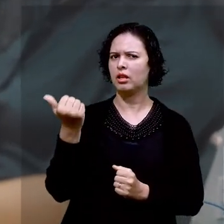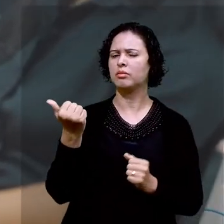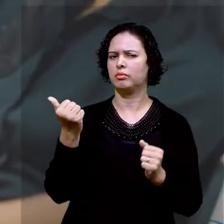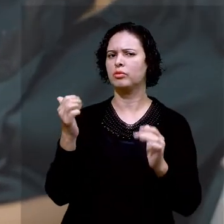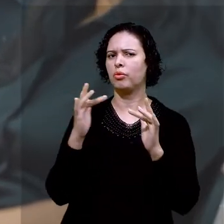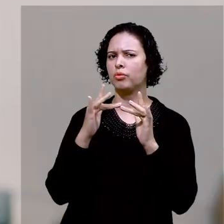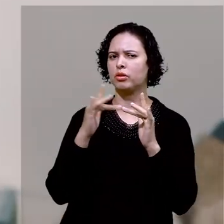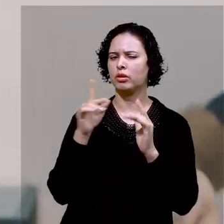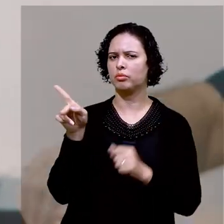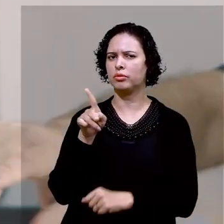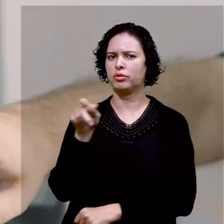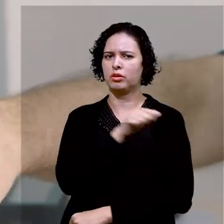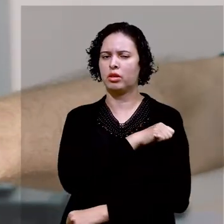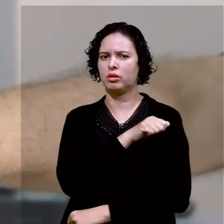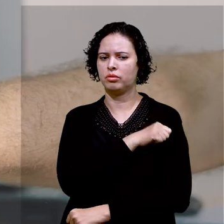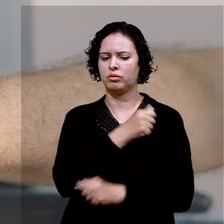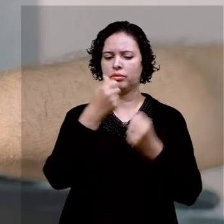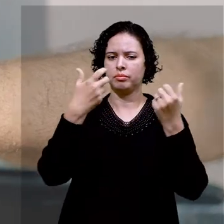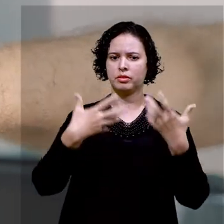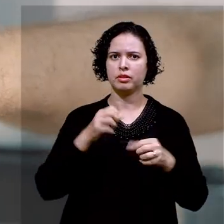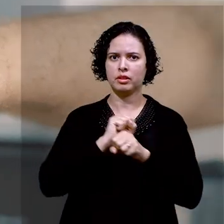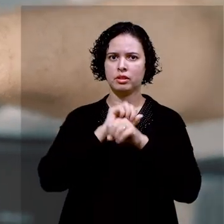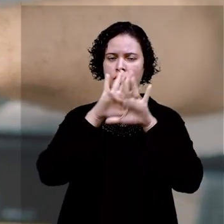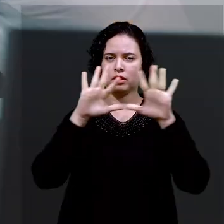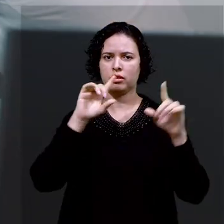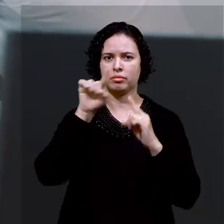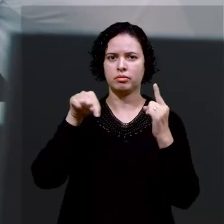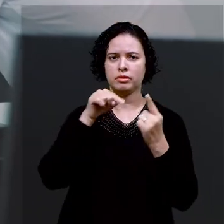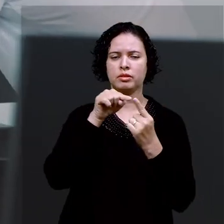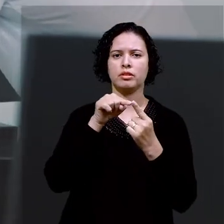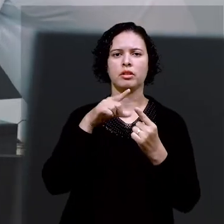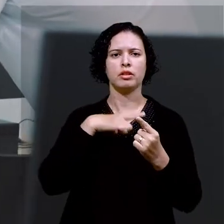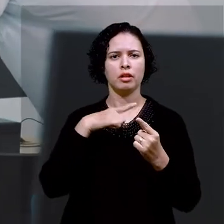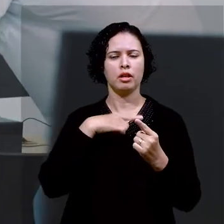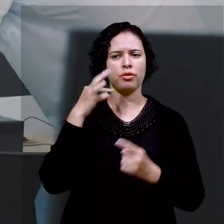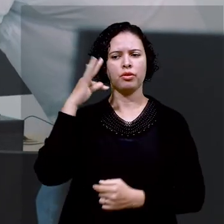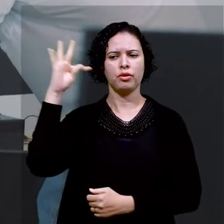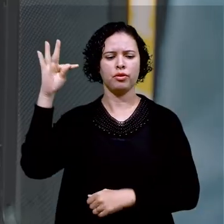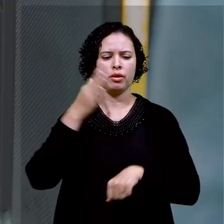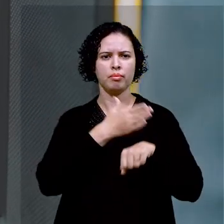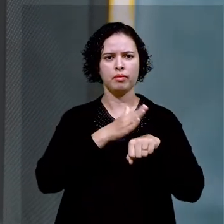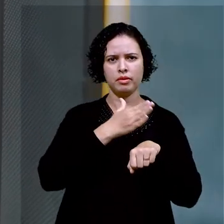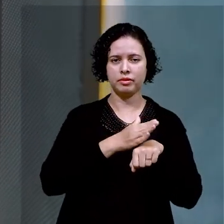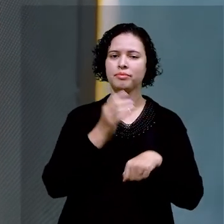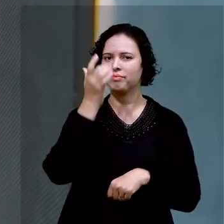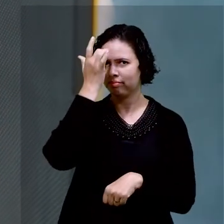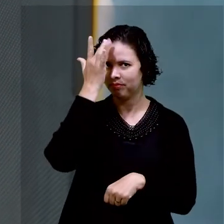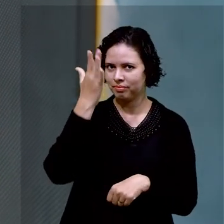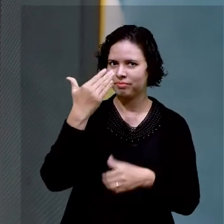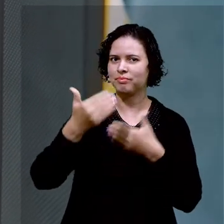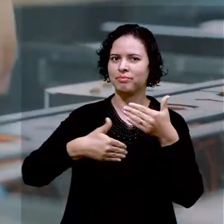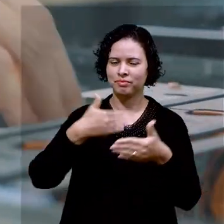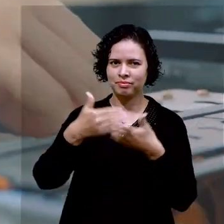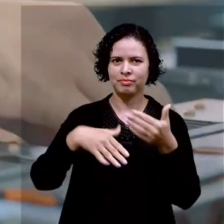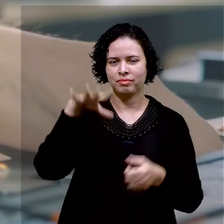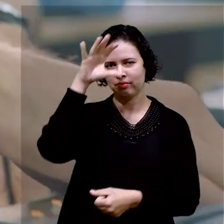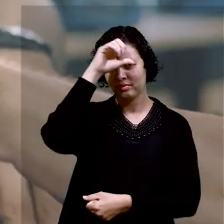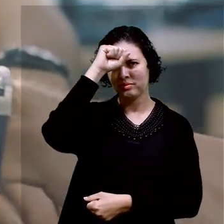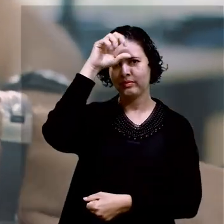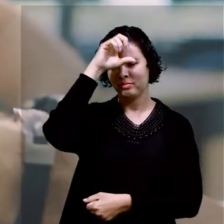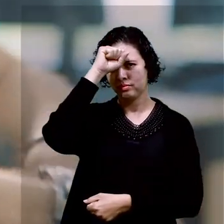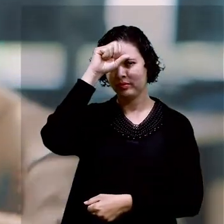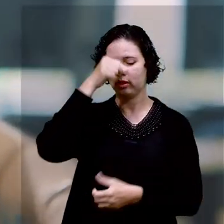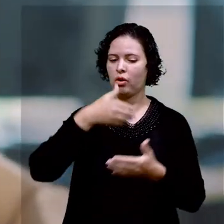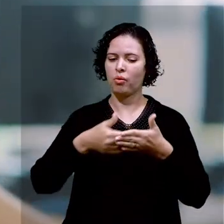interação entre professor e aluno, explicação clara e objetiva, relação entre teoria e prática, facilitam o processo de ensino e